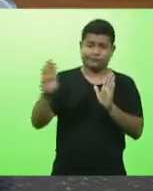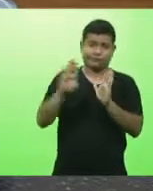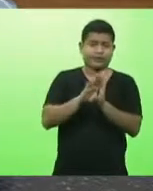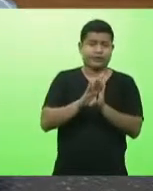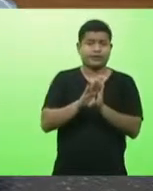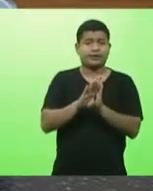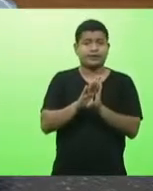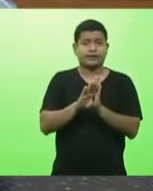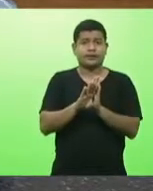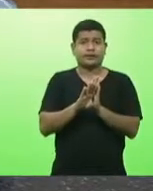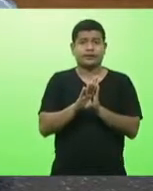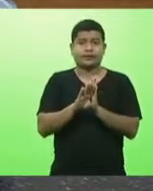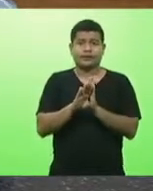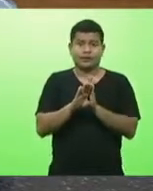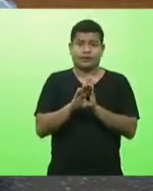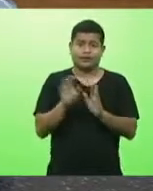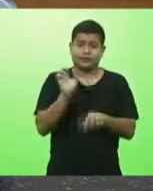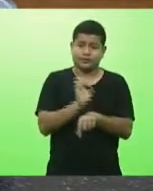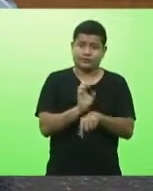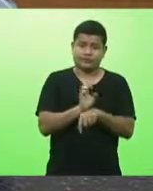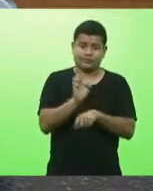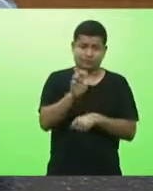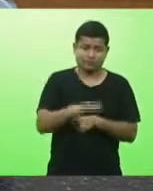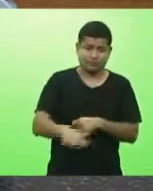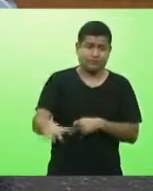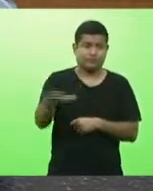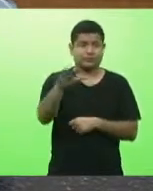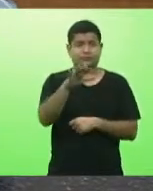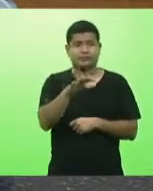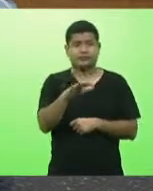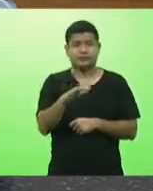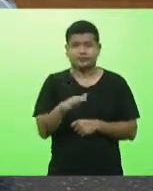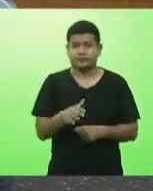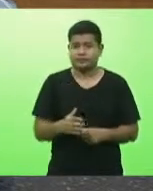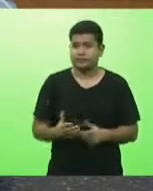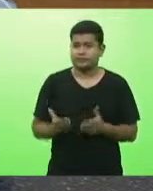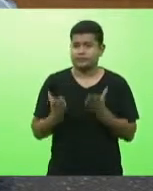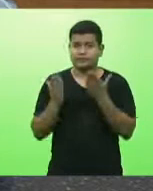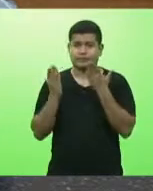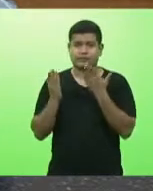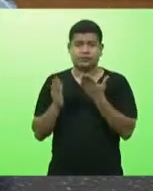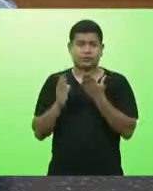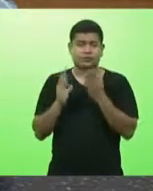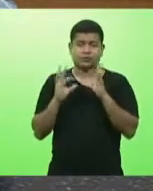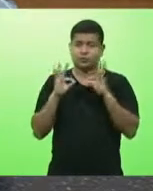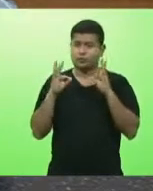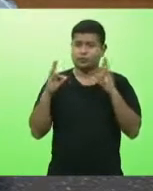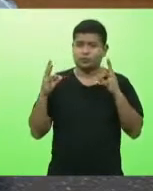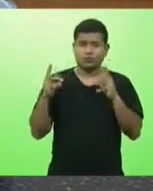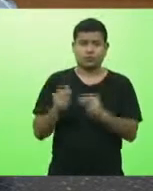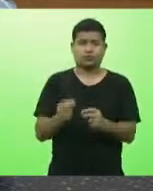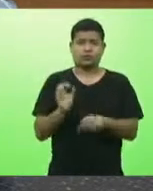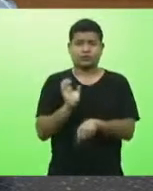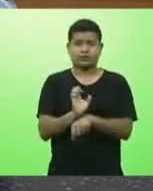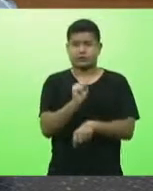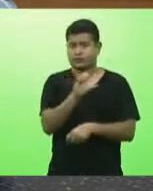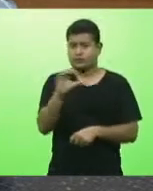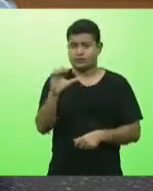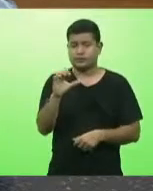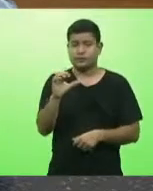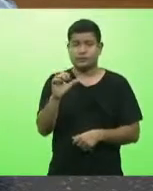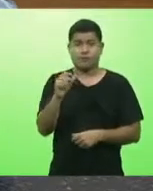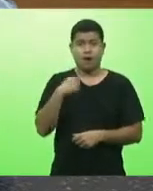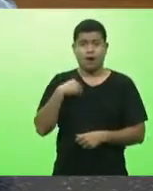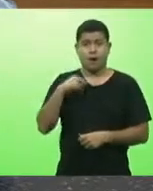todo o nosso estado todo o nosso território e o que vimos ontem